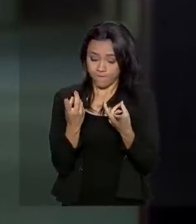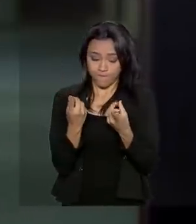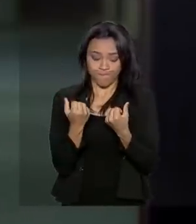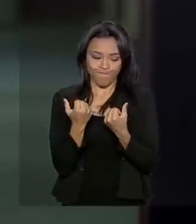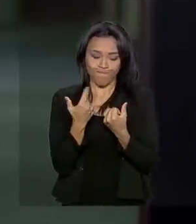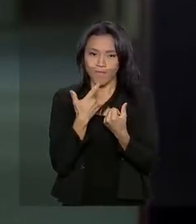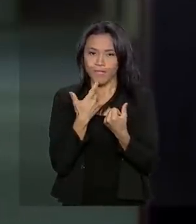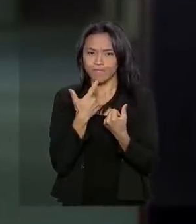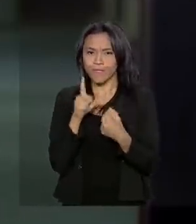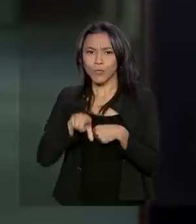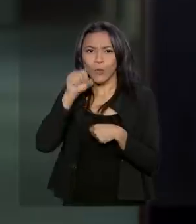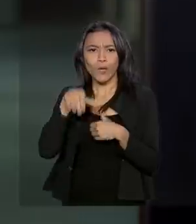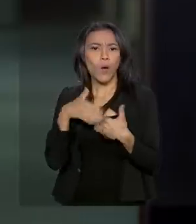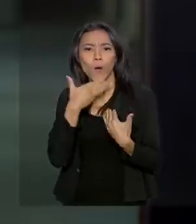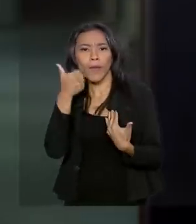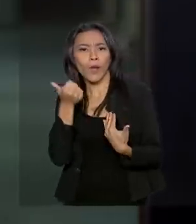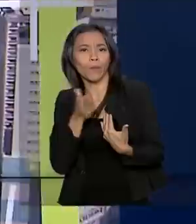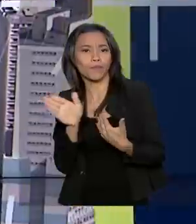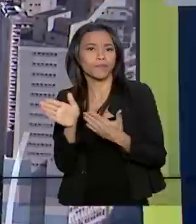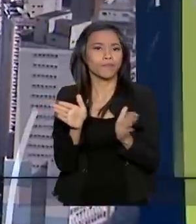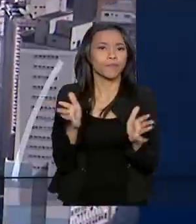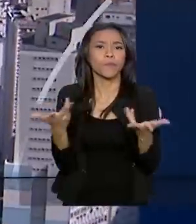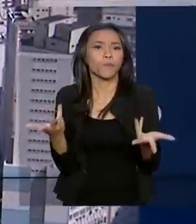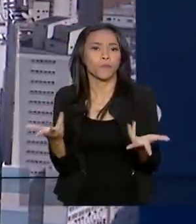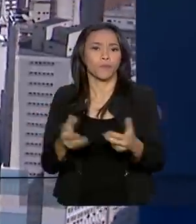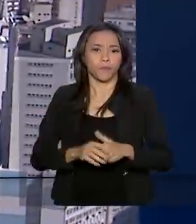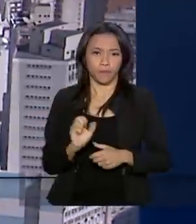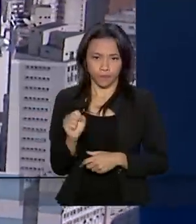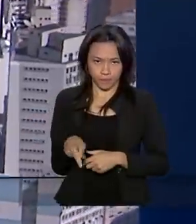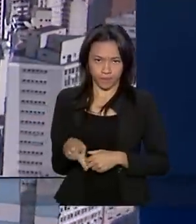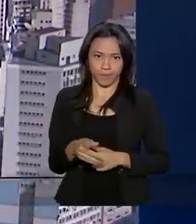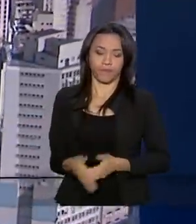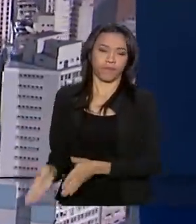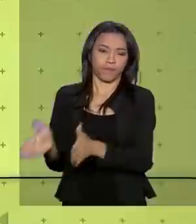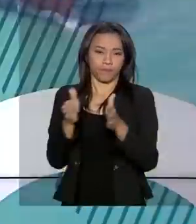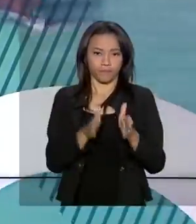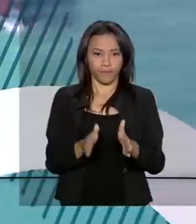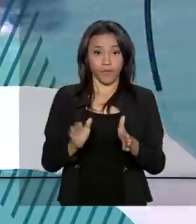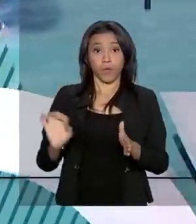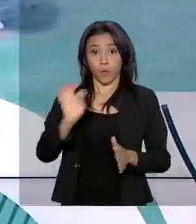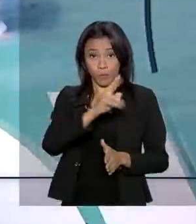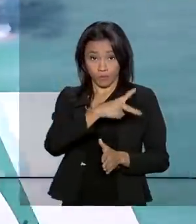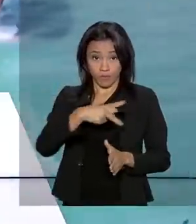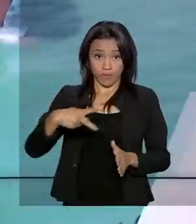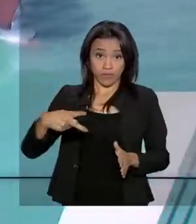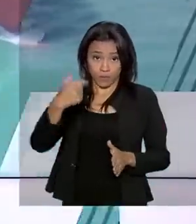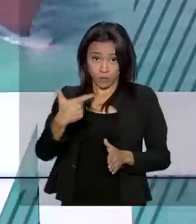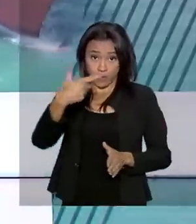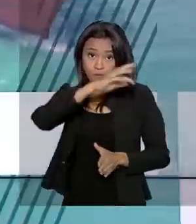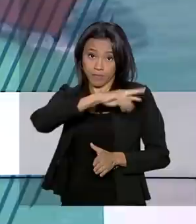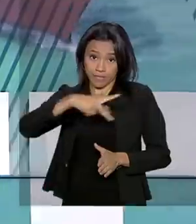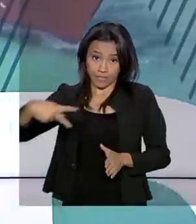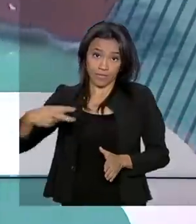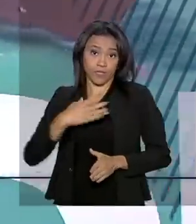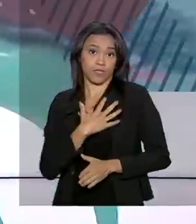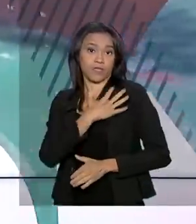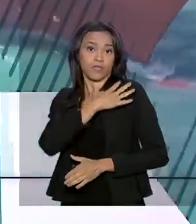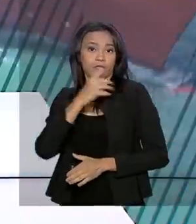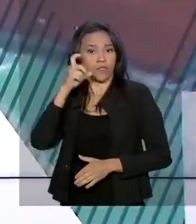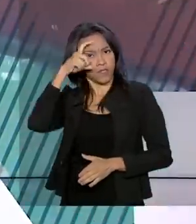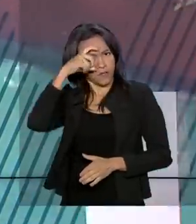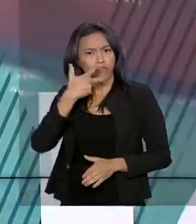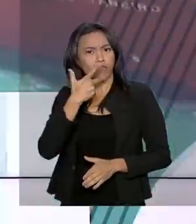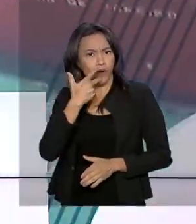avaliar qual a melhor opção para se aposentar. E o presidente em exercício, Hamilton Mourão, comentou a aprovação da nova